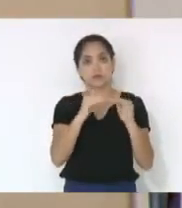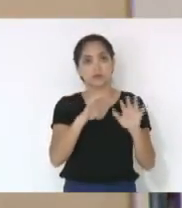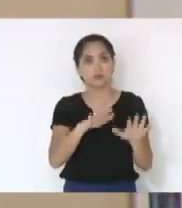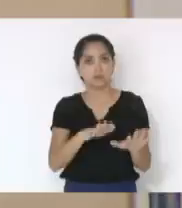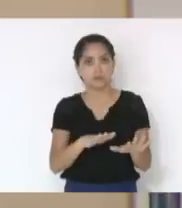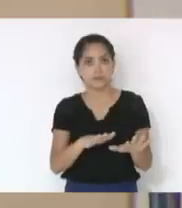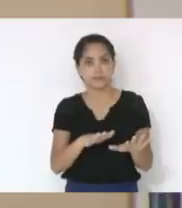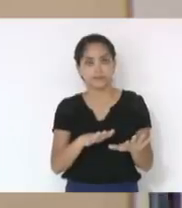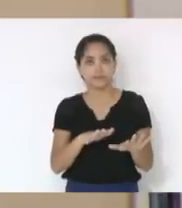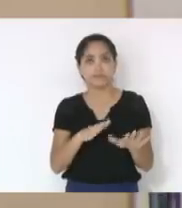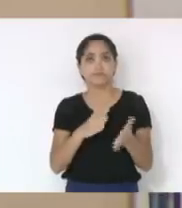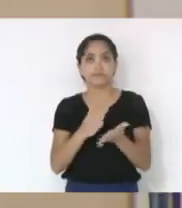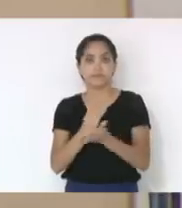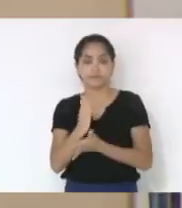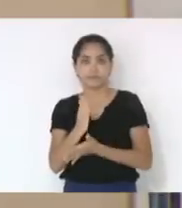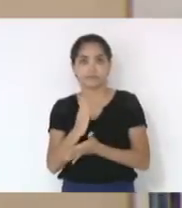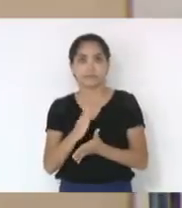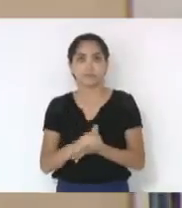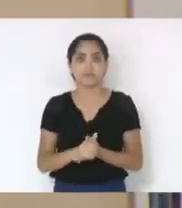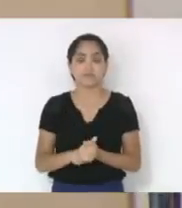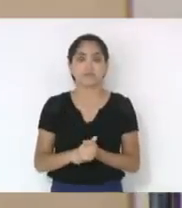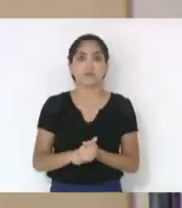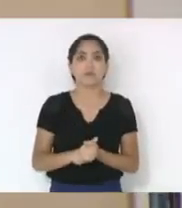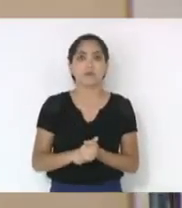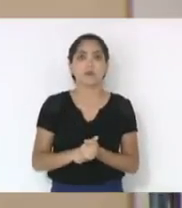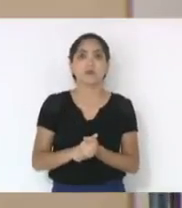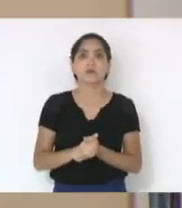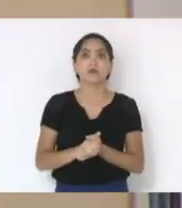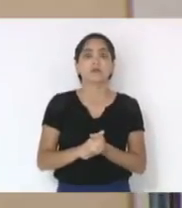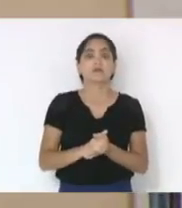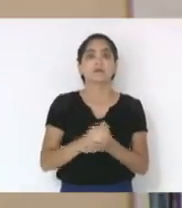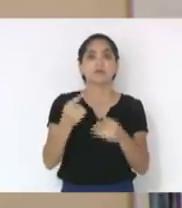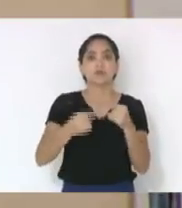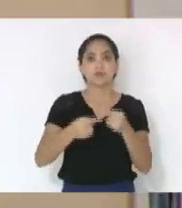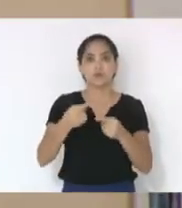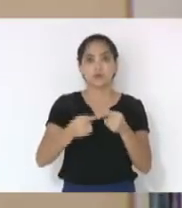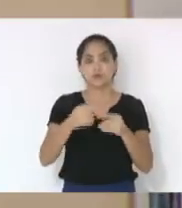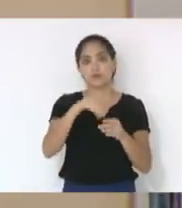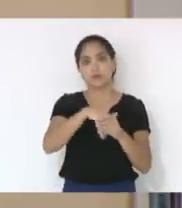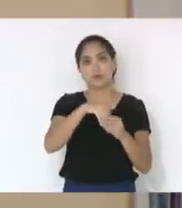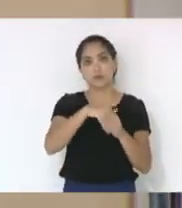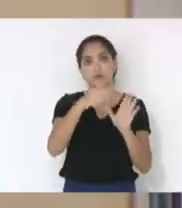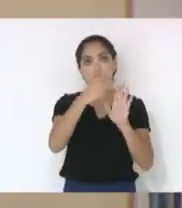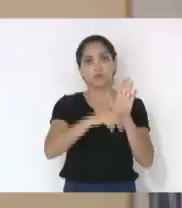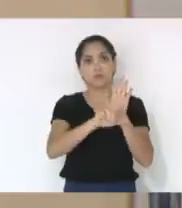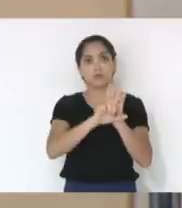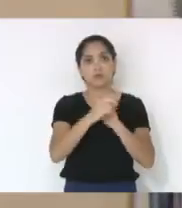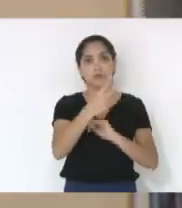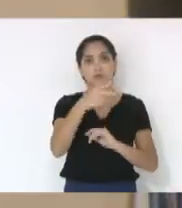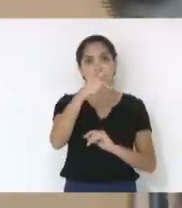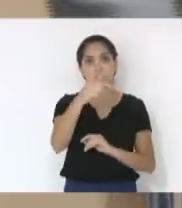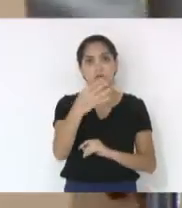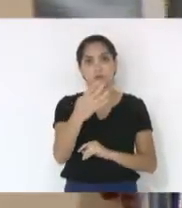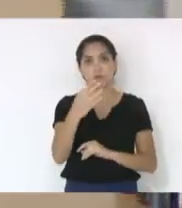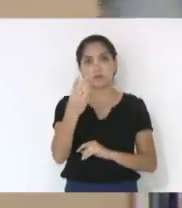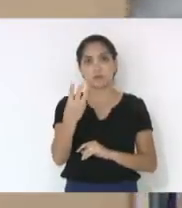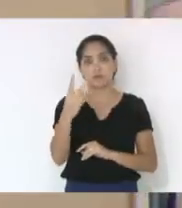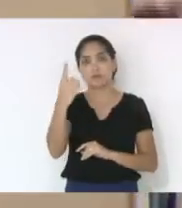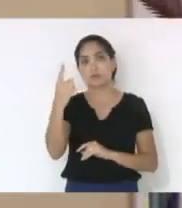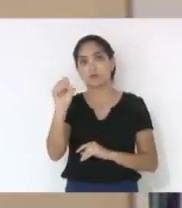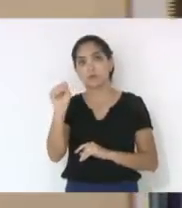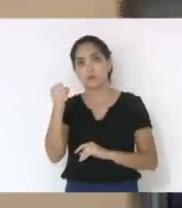permanece como se encontre, aprovado. Discussão e votação em turno único ao projeto de lei 274,3, 2018,